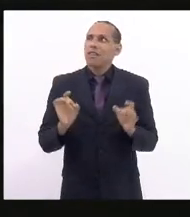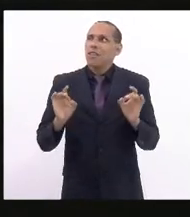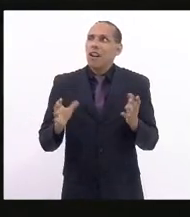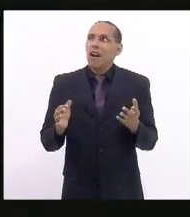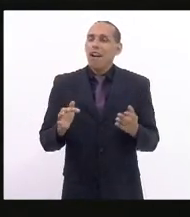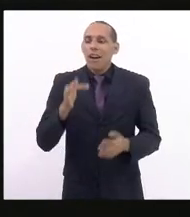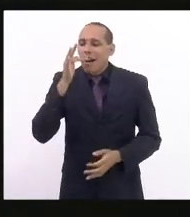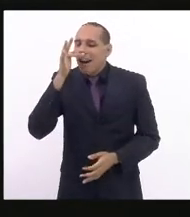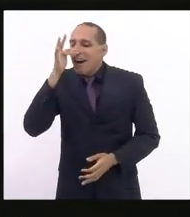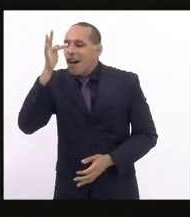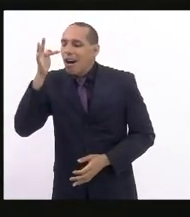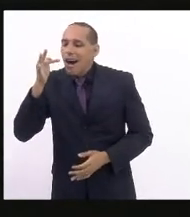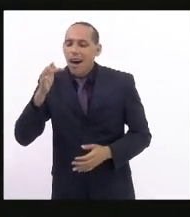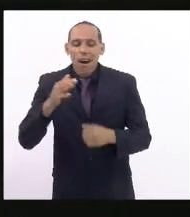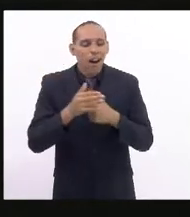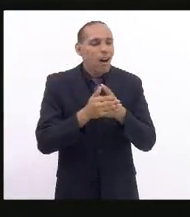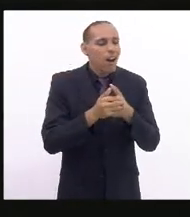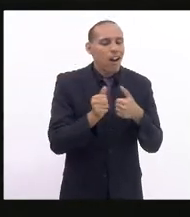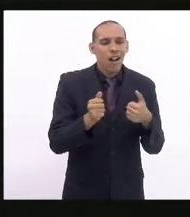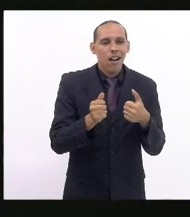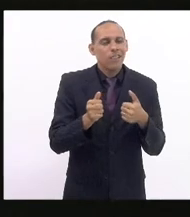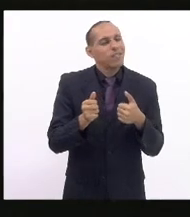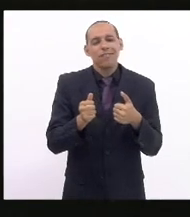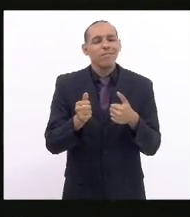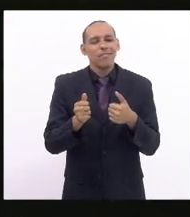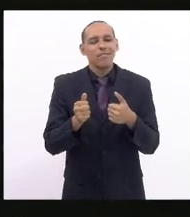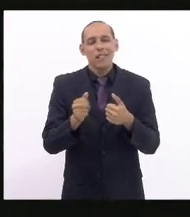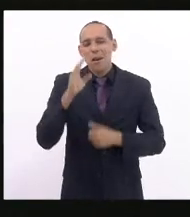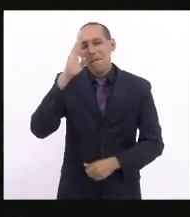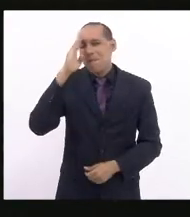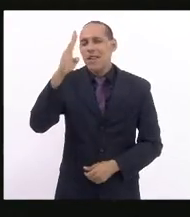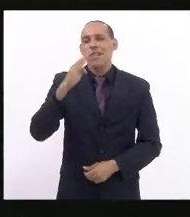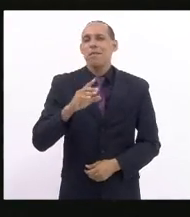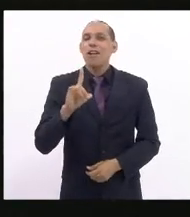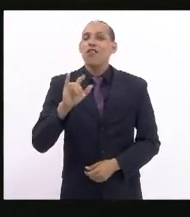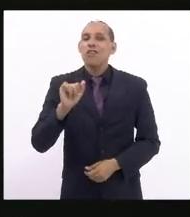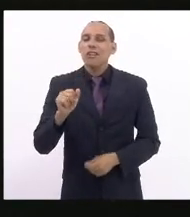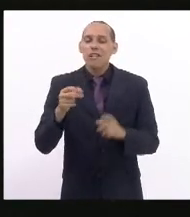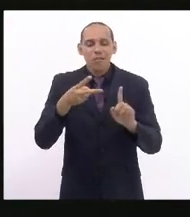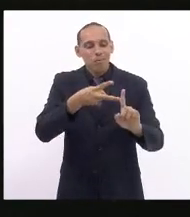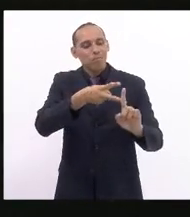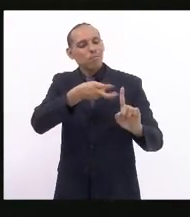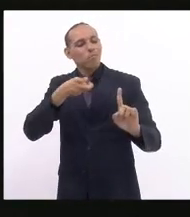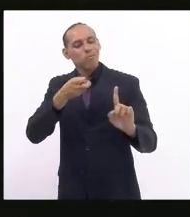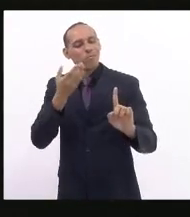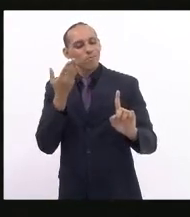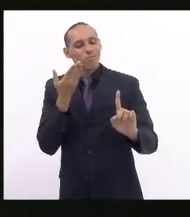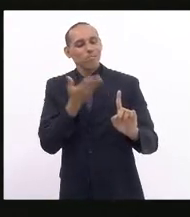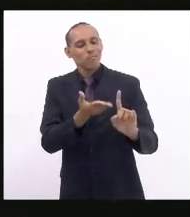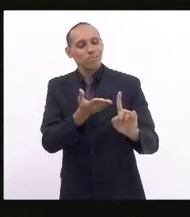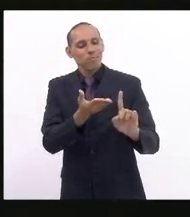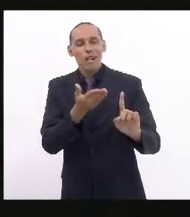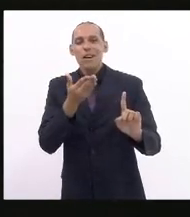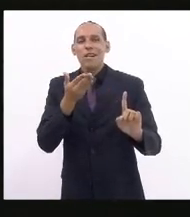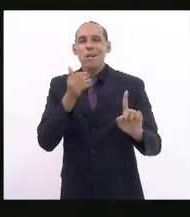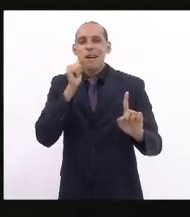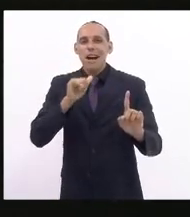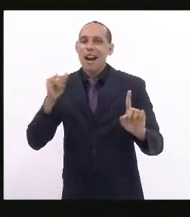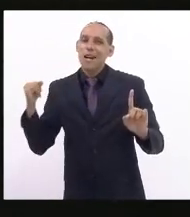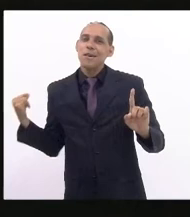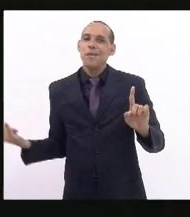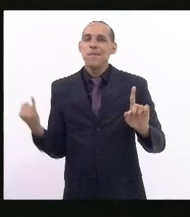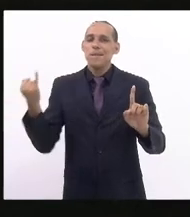flores ou de afagos, mas seja, sobretudo, um dia de reconhecimento da importância das